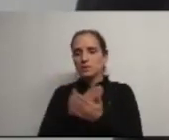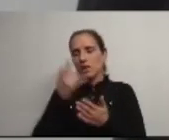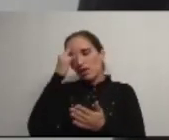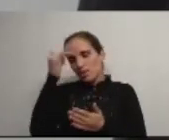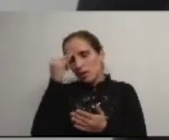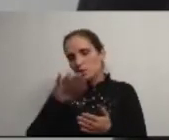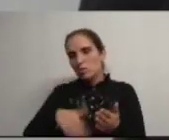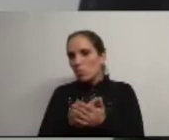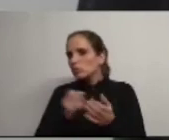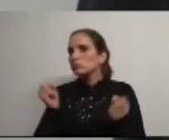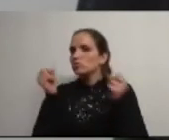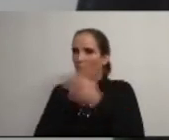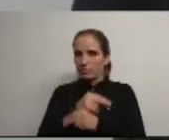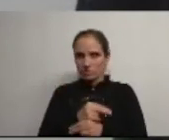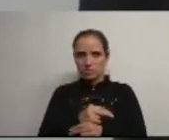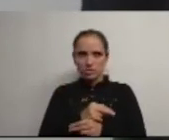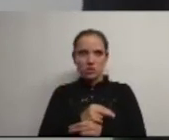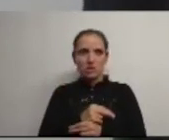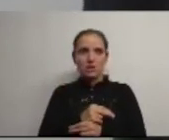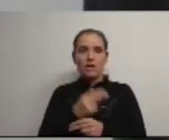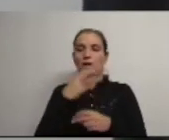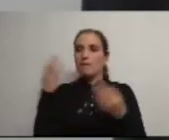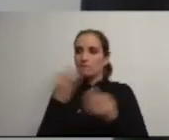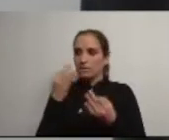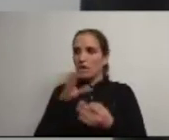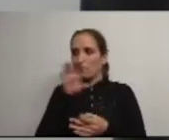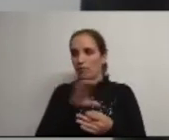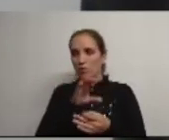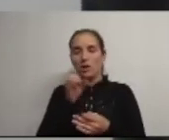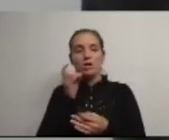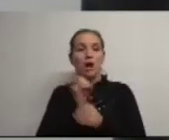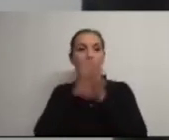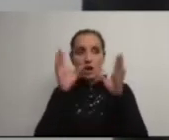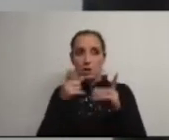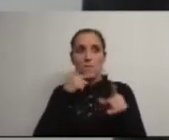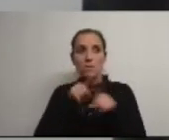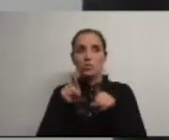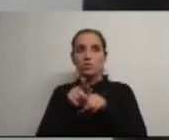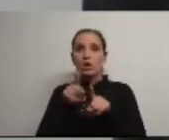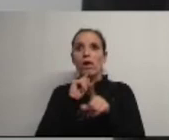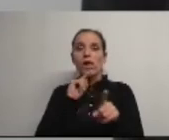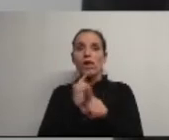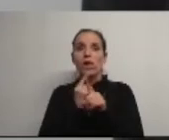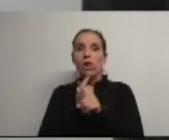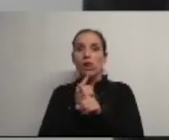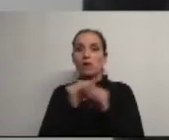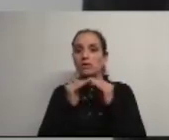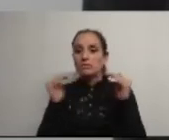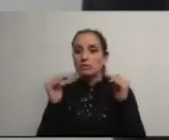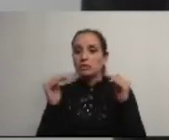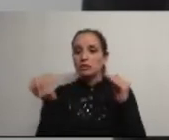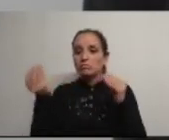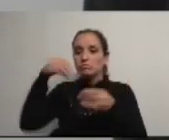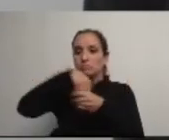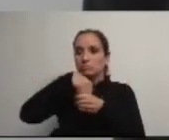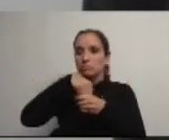propostas alternativas afirmando de forma clara que politicamente não estou no mesmo barco em que navega o Executivo